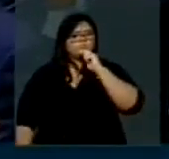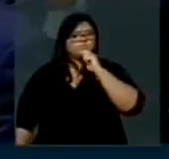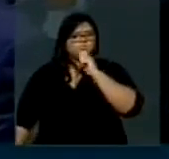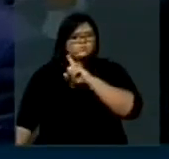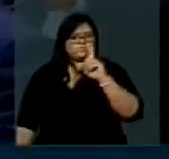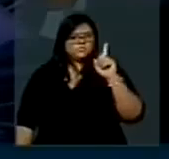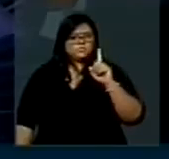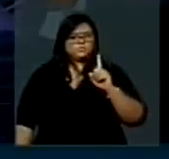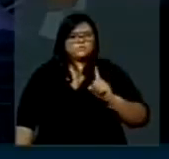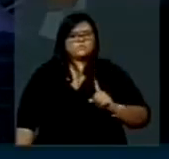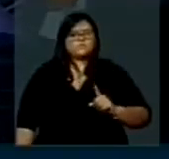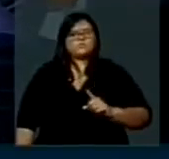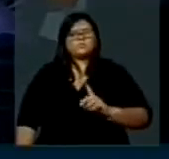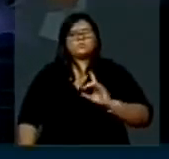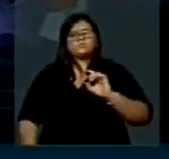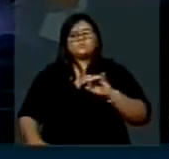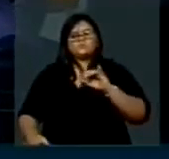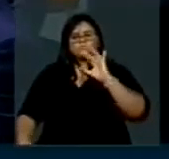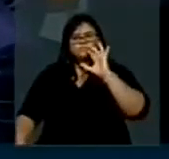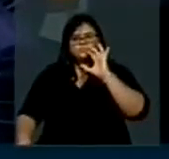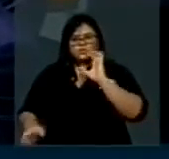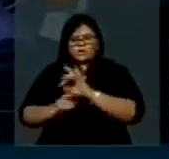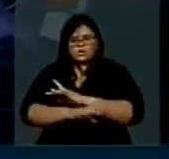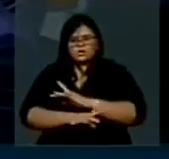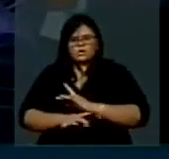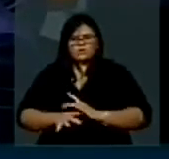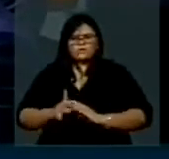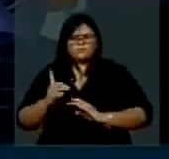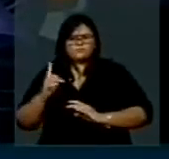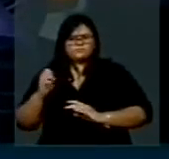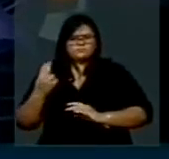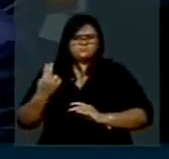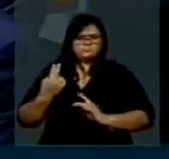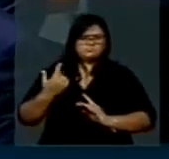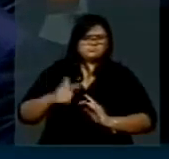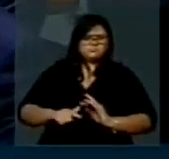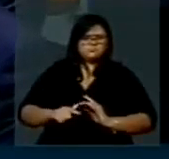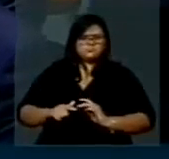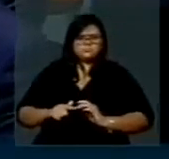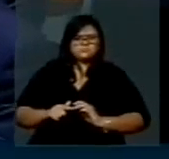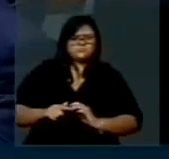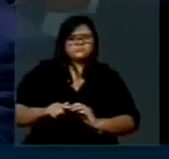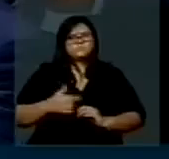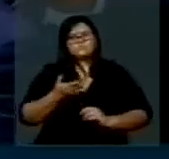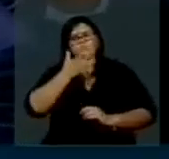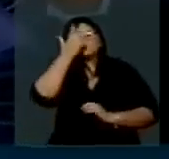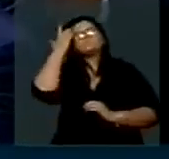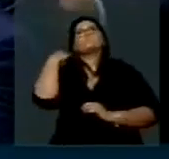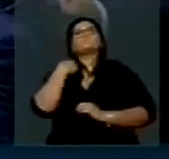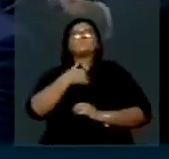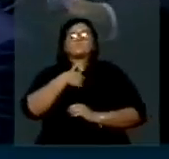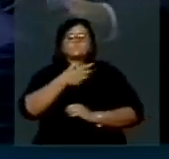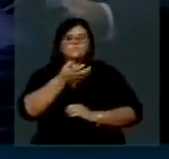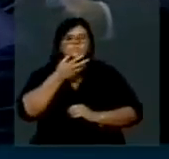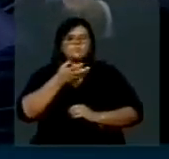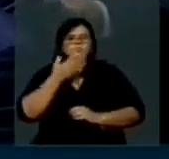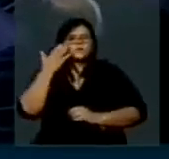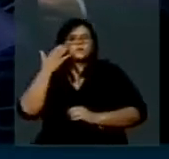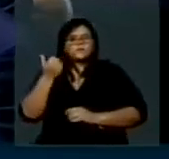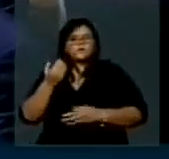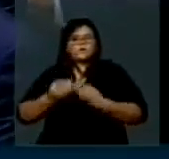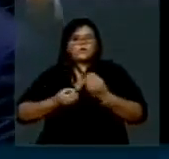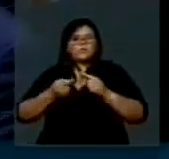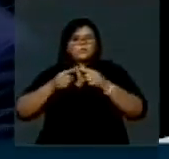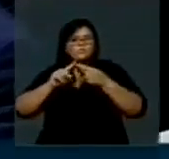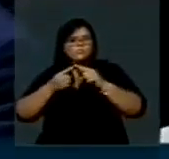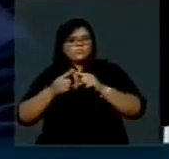concluamos que seja necessário num ou outro aspecto. Então eu queria ver que combinação nós temos